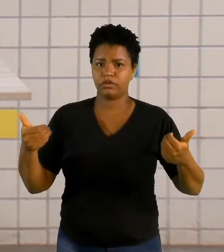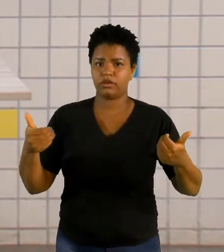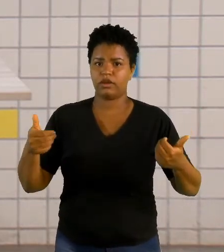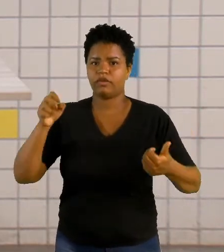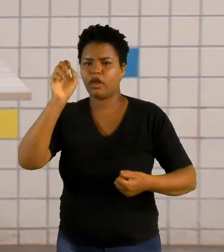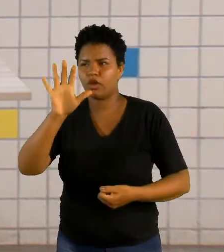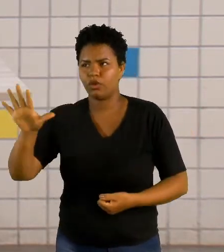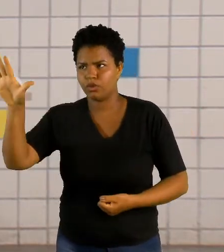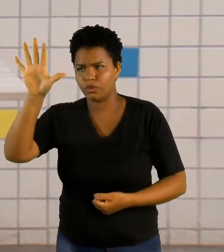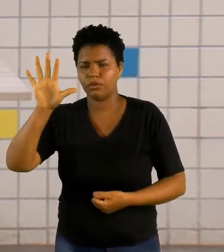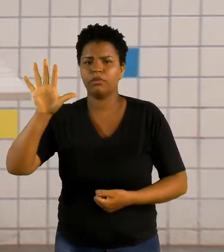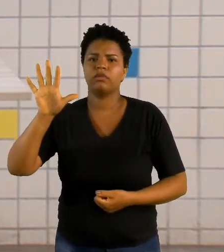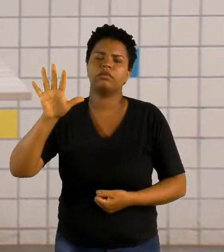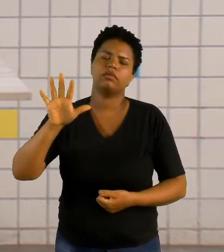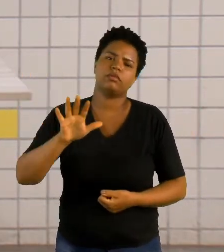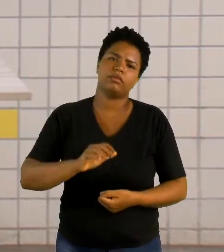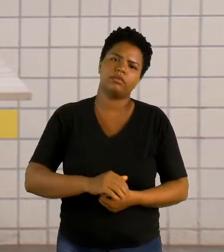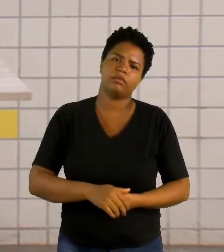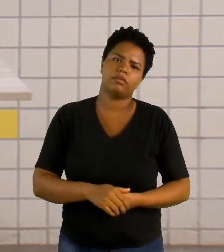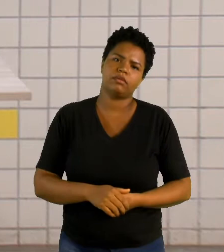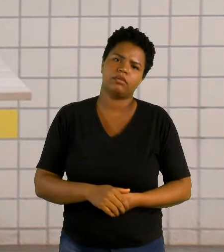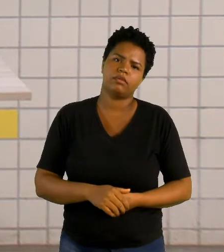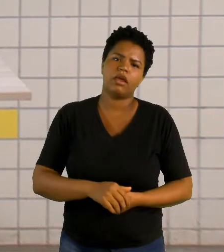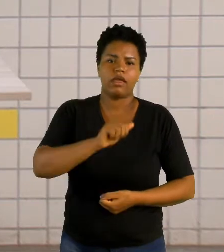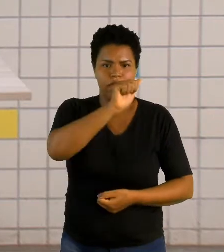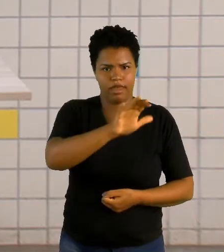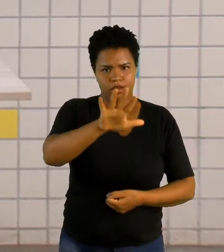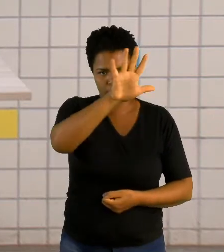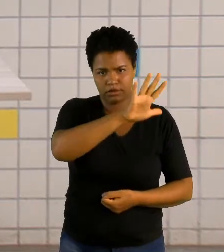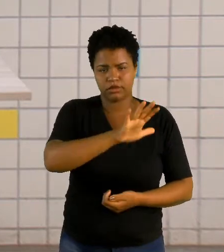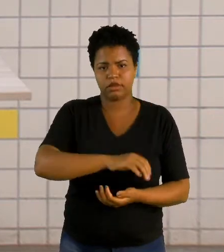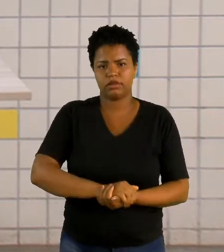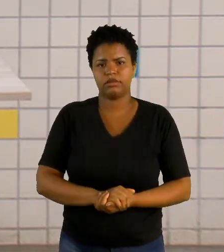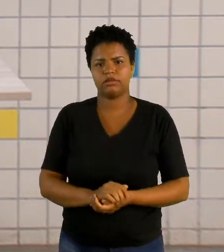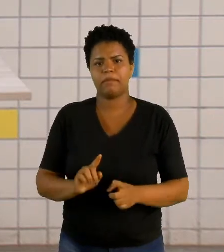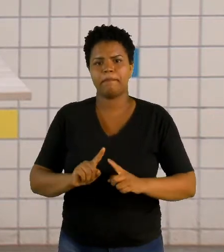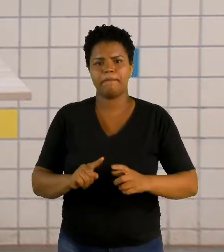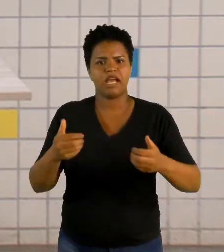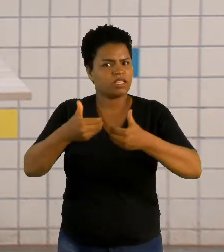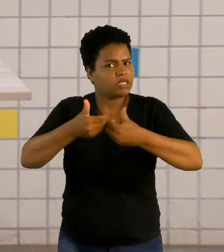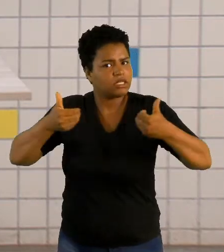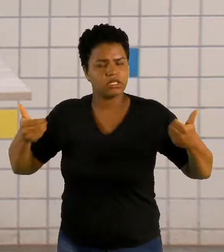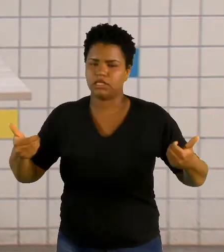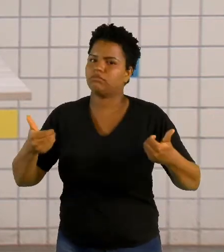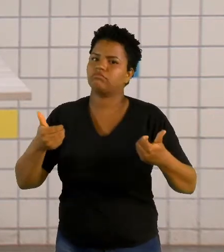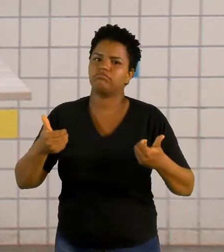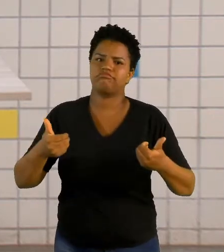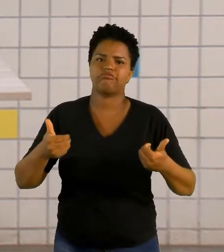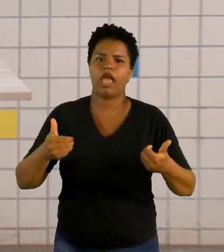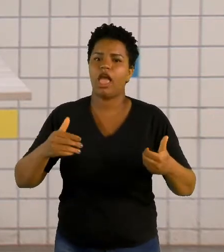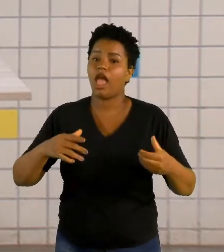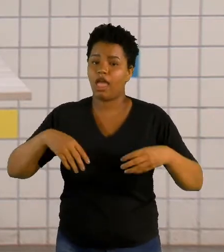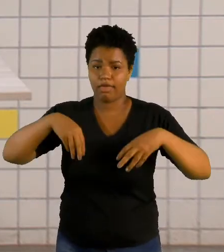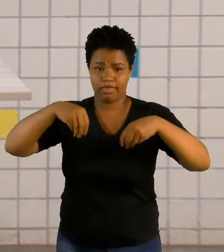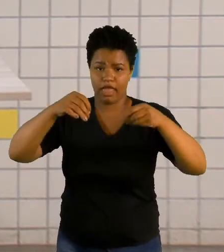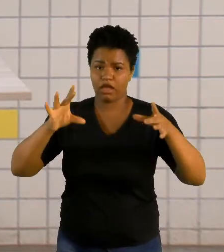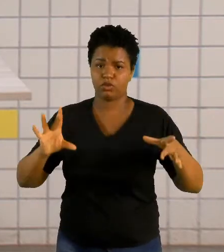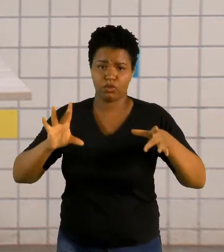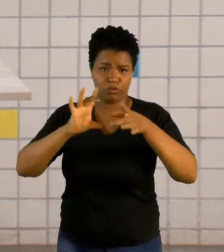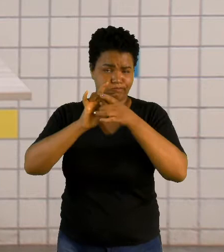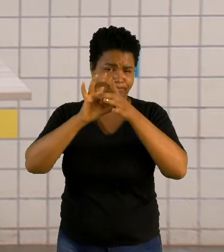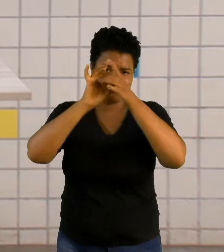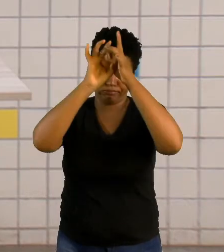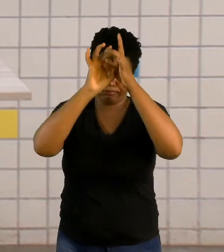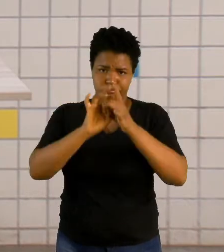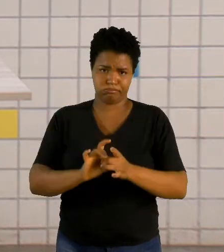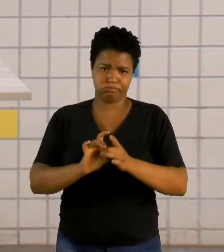e a parte asiática, mas não existe uma divisão. A terra, ela é toda ligada, ela está toda interligada,